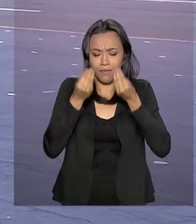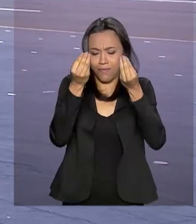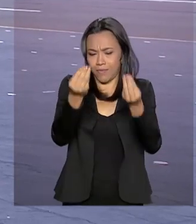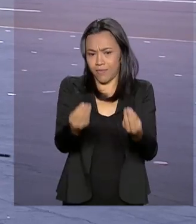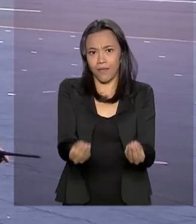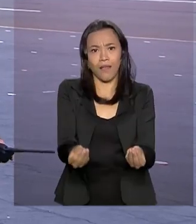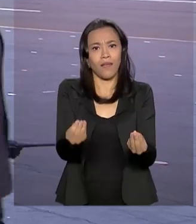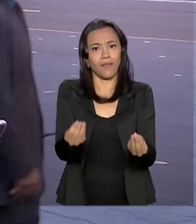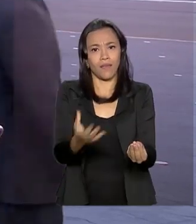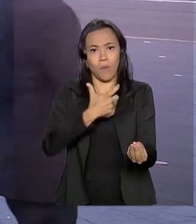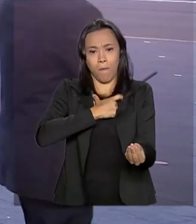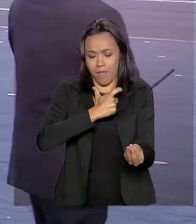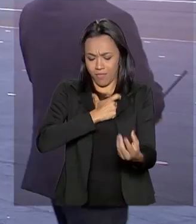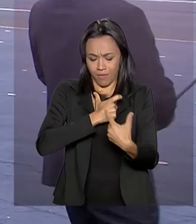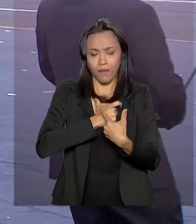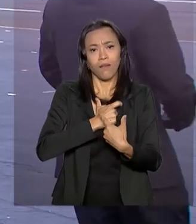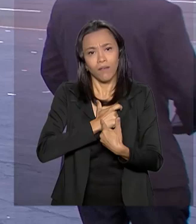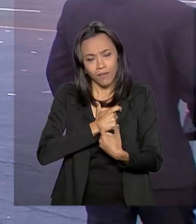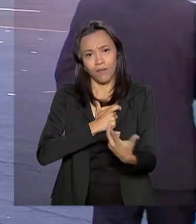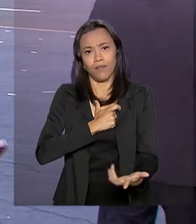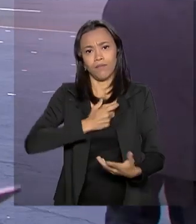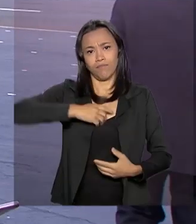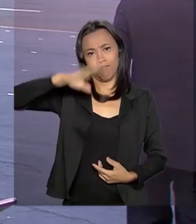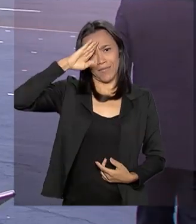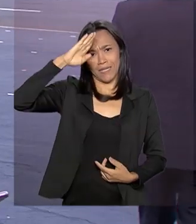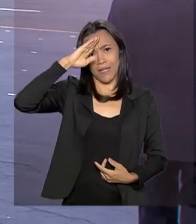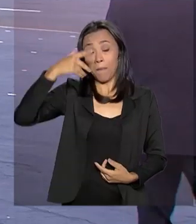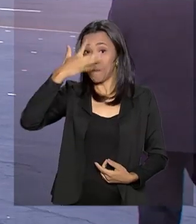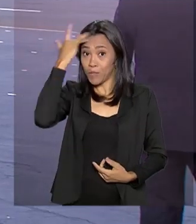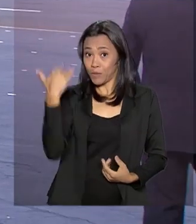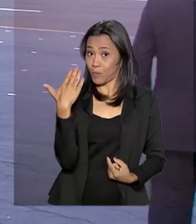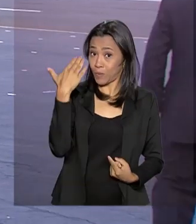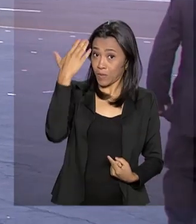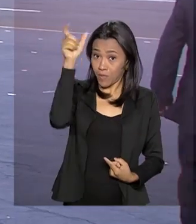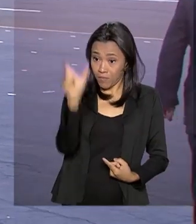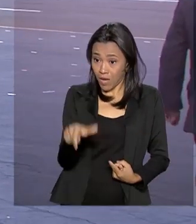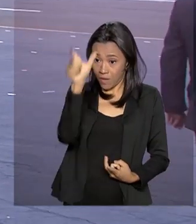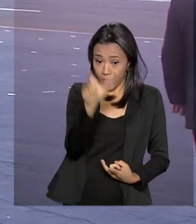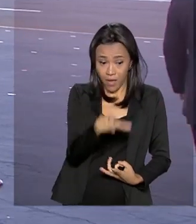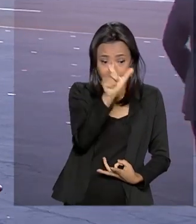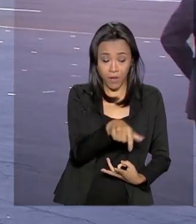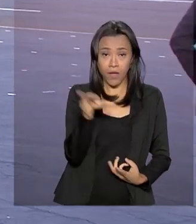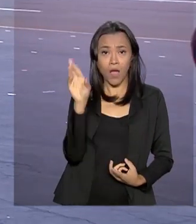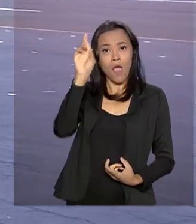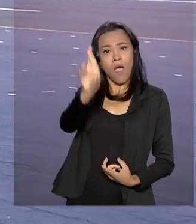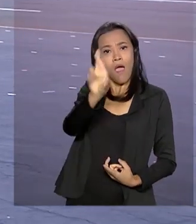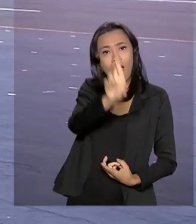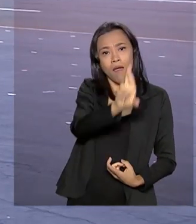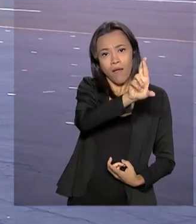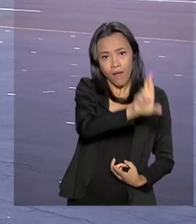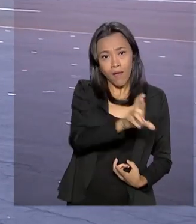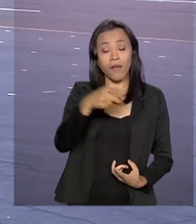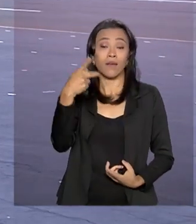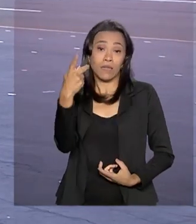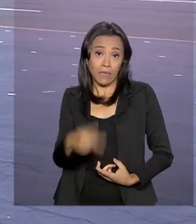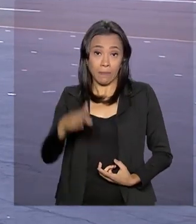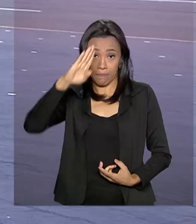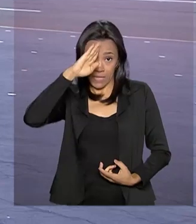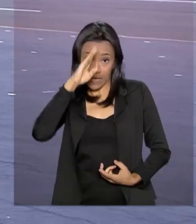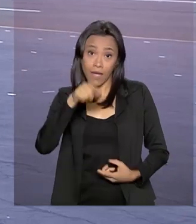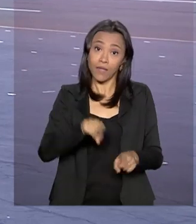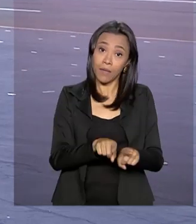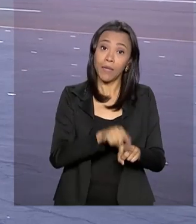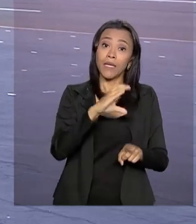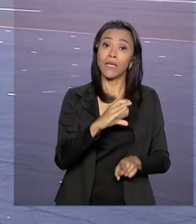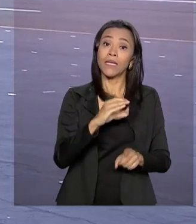Exército Brasileiro e a Ordem do Mérito Militar a personalidades, instituições, autoridades civis e militares que marcaram